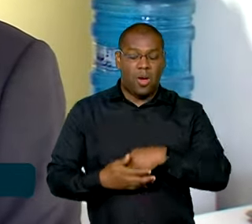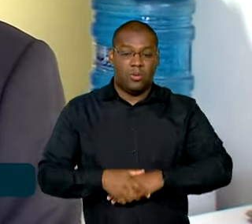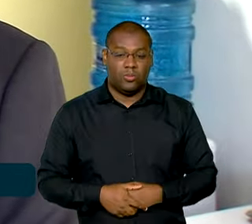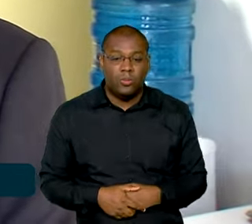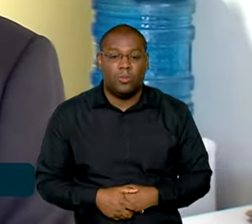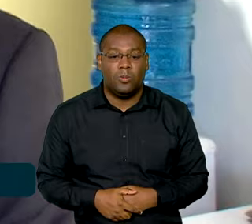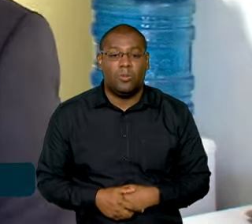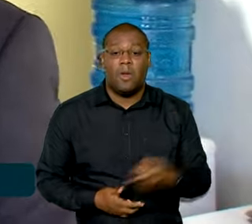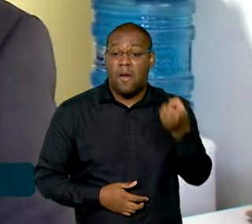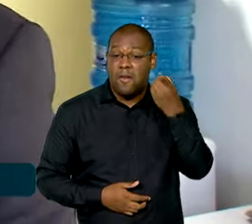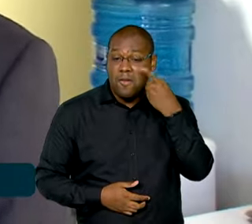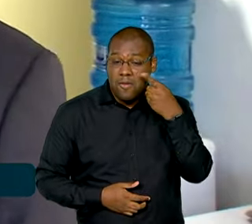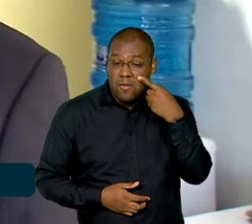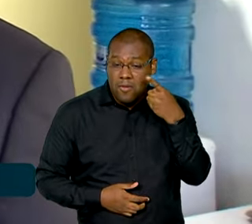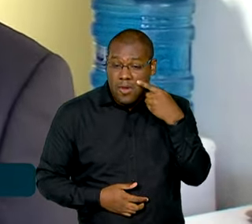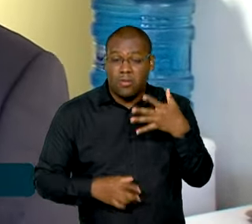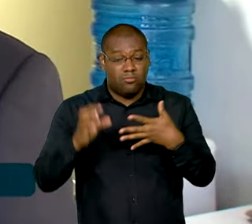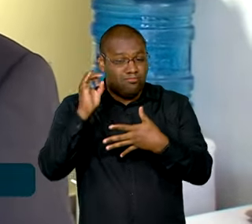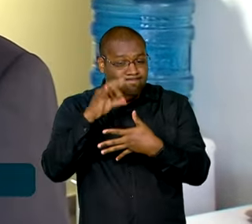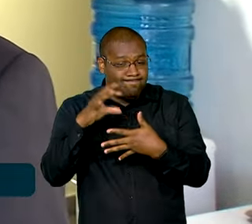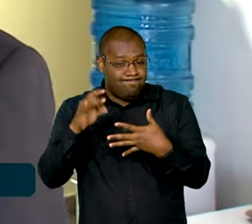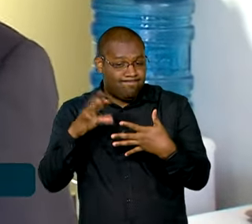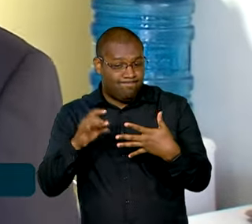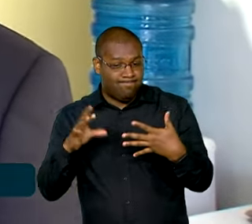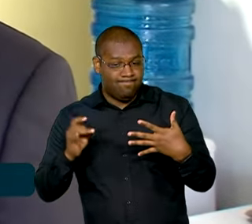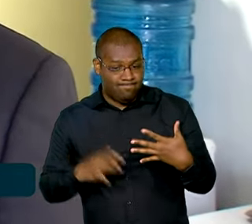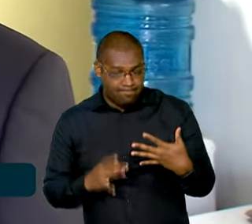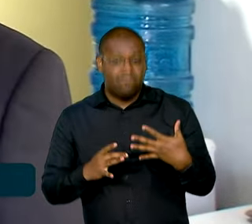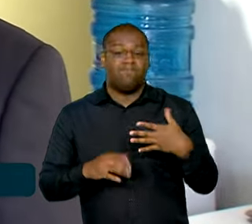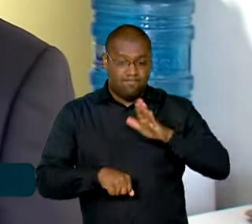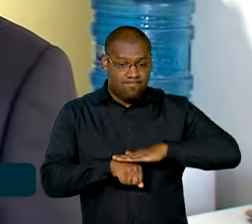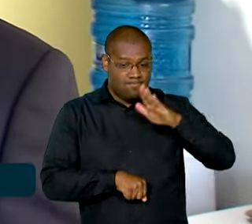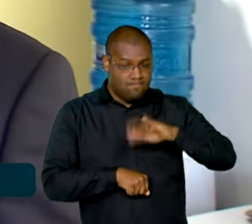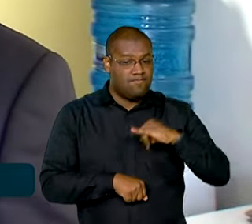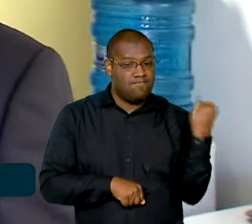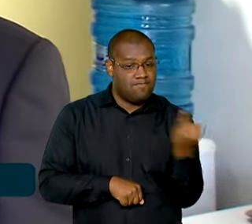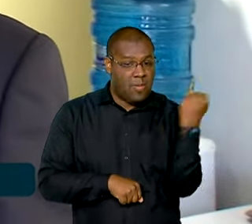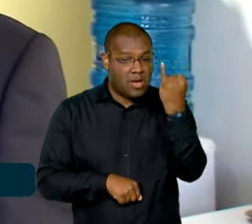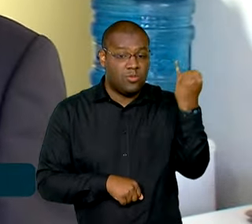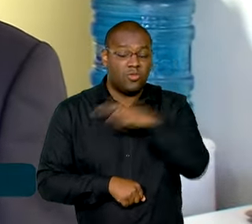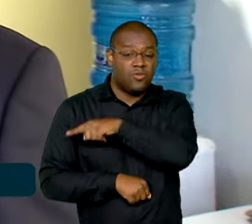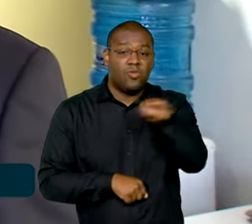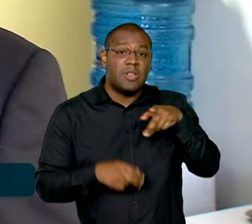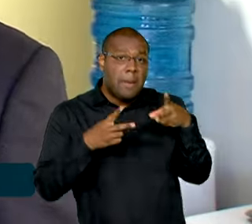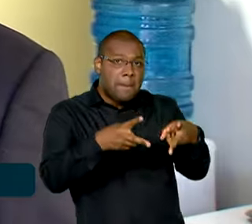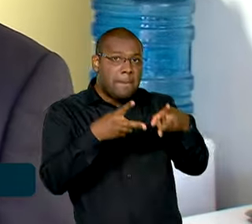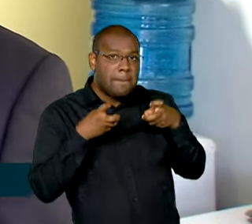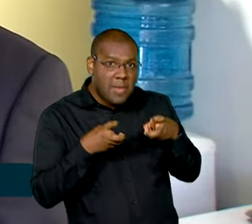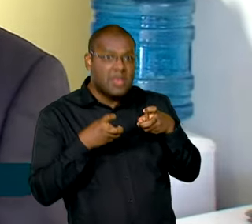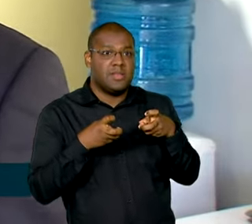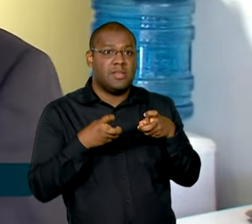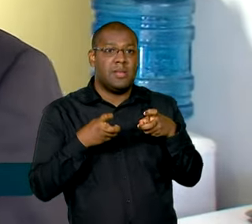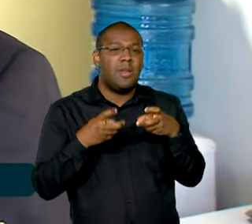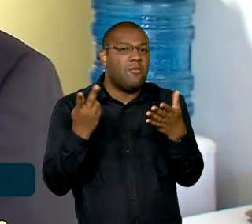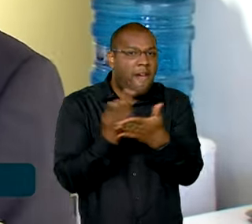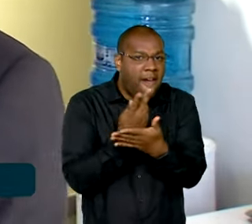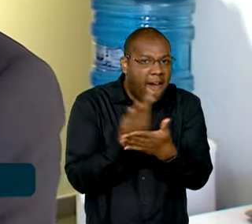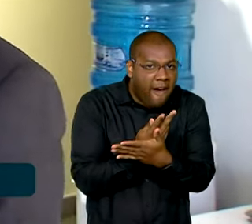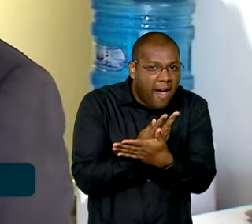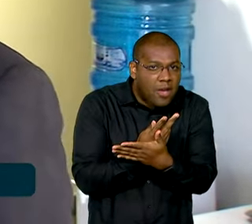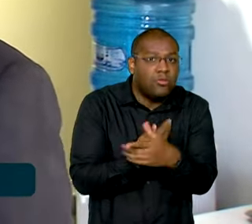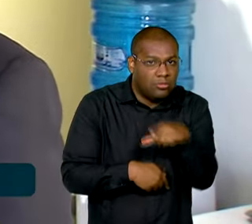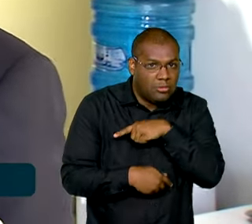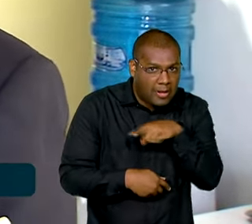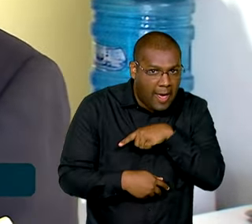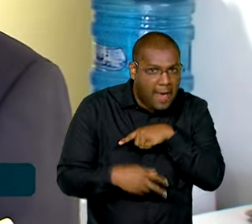que são mais fragantemente, notoriamente, todos percebam que são injustos para corrigir. Eu dou